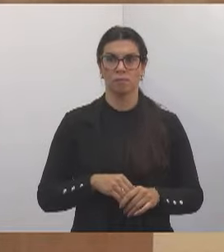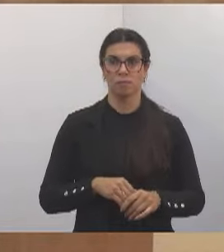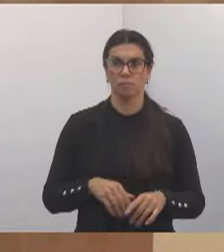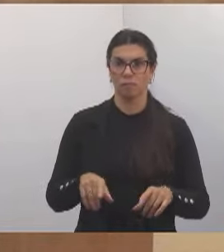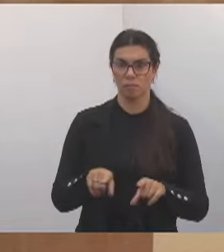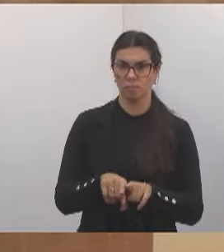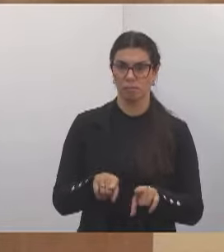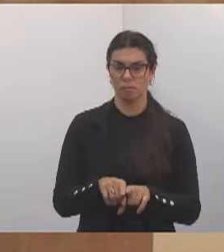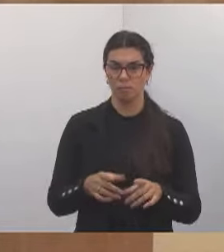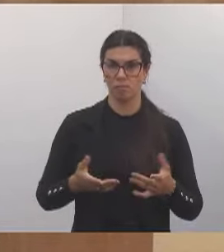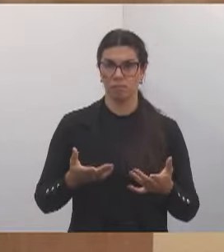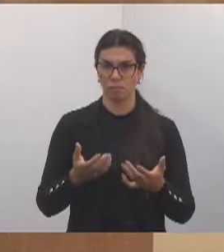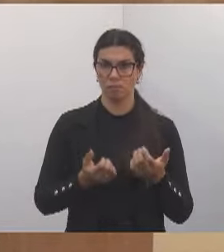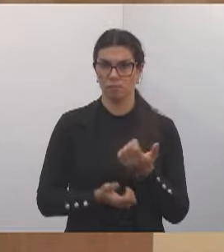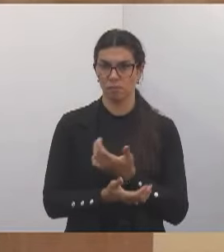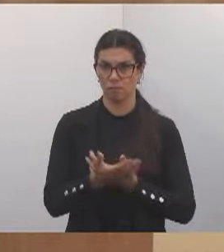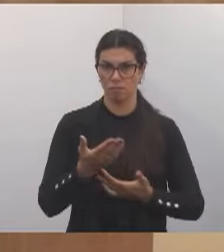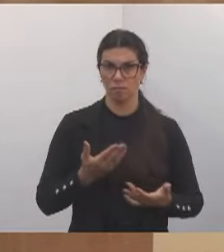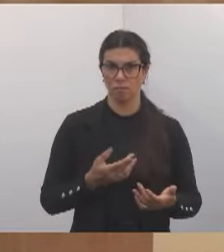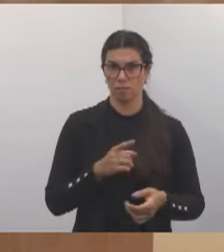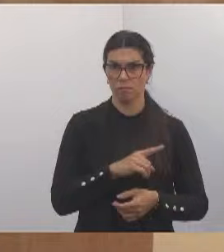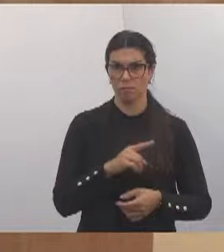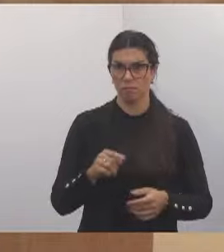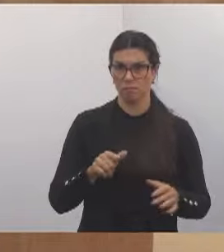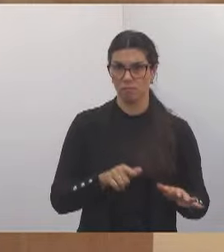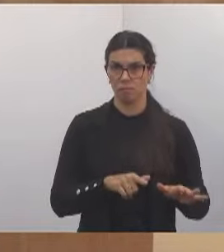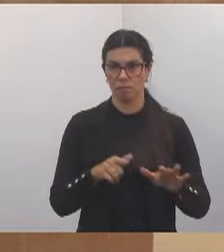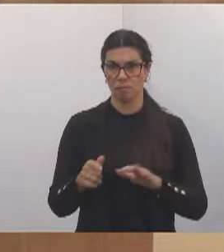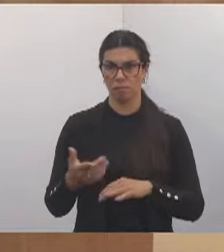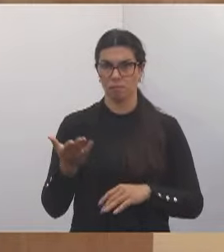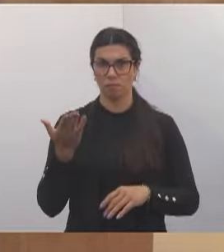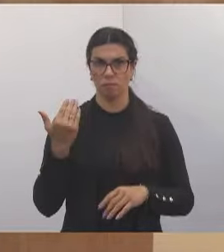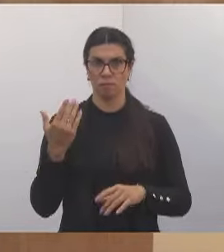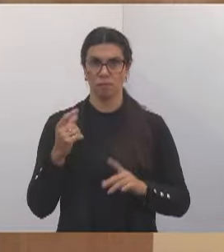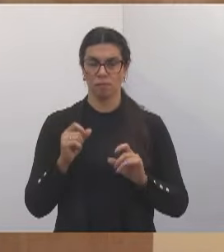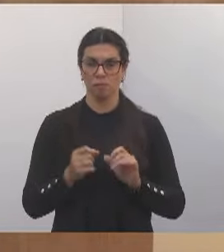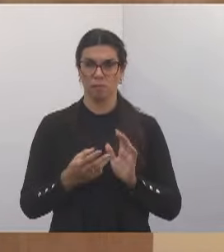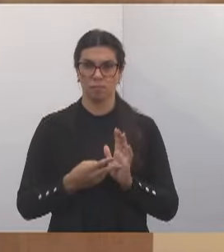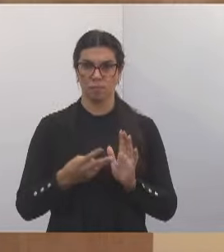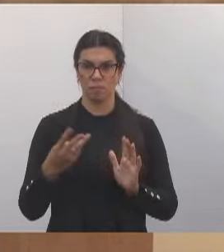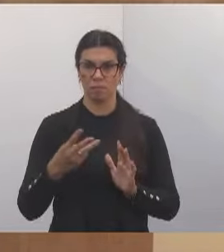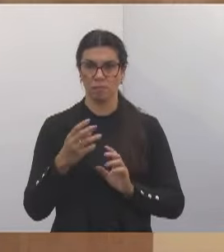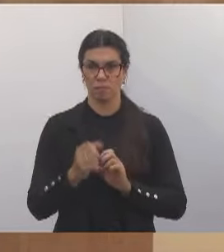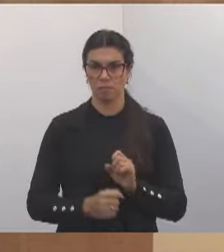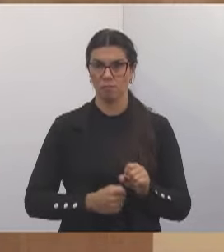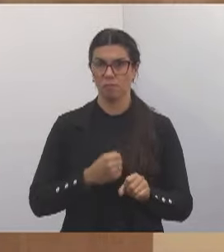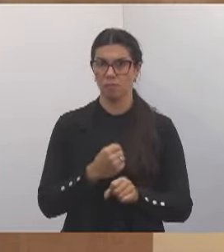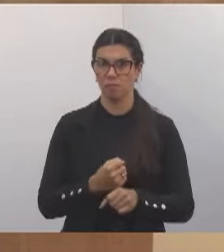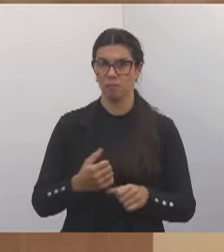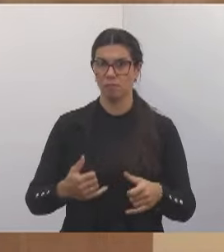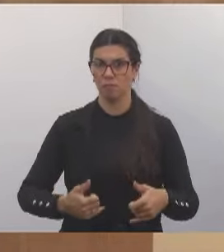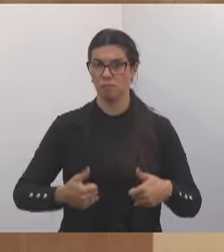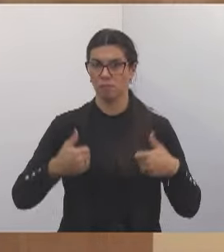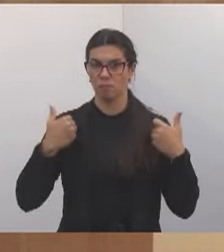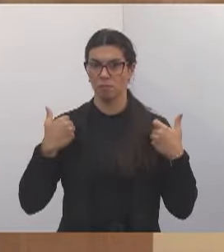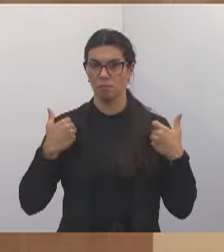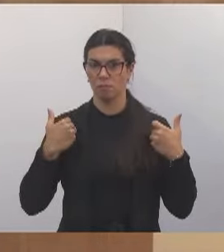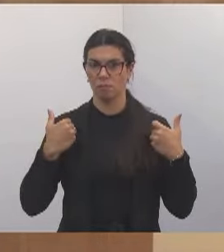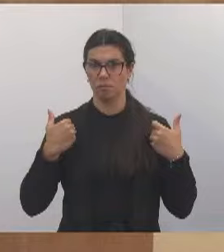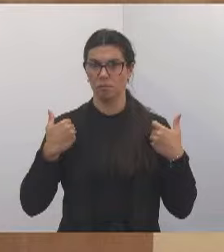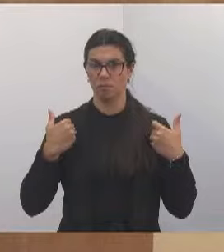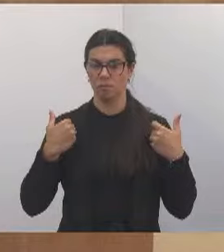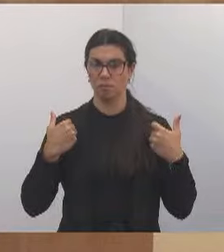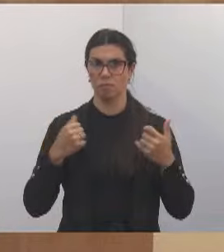Também quero partilhar com vocês que eu estive presente na semana passada, no terceiro ano de aniversário do Instituto Idedicar.